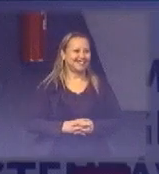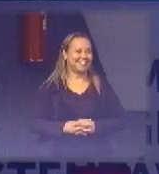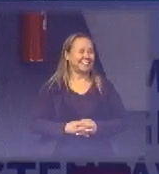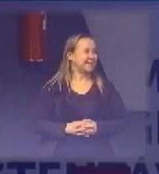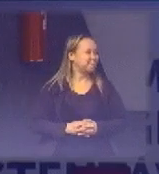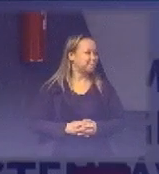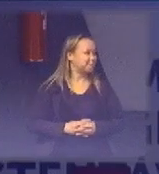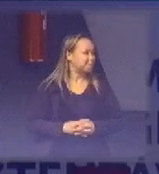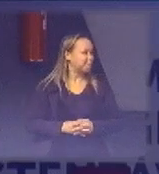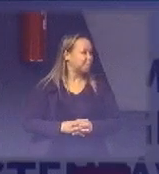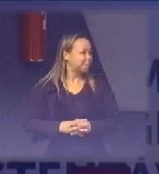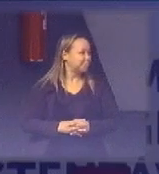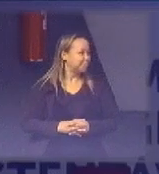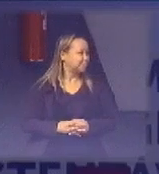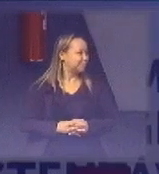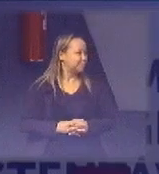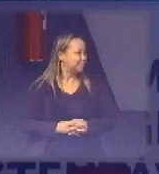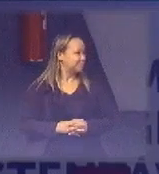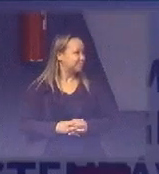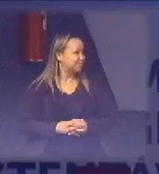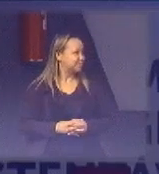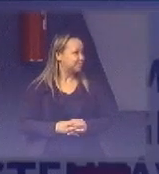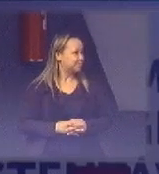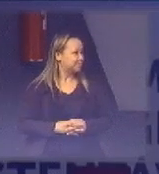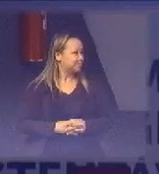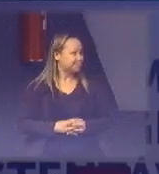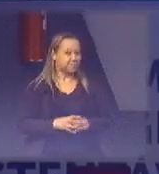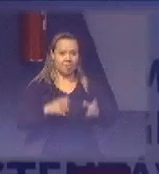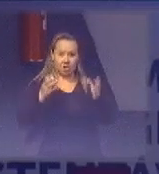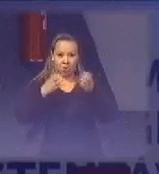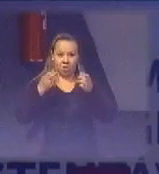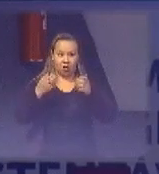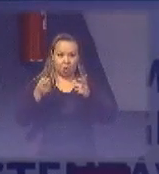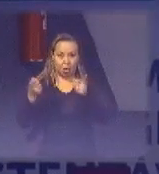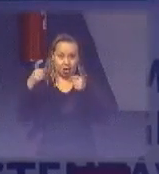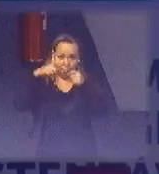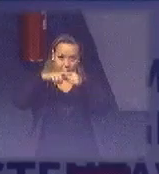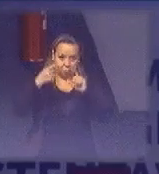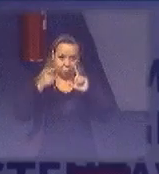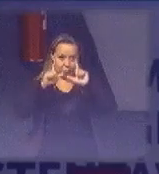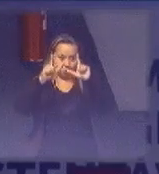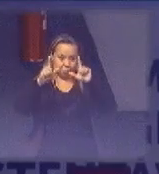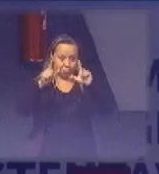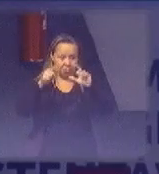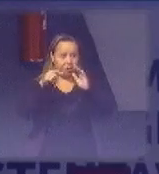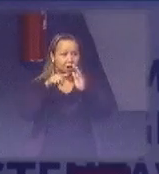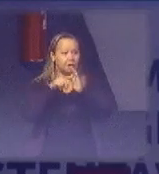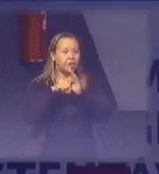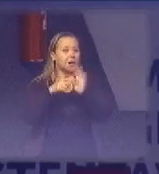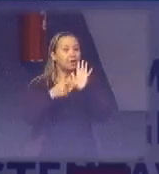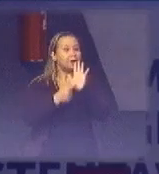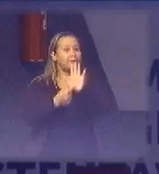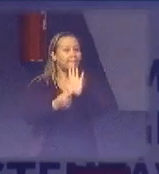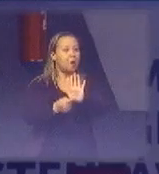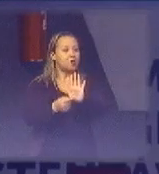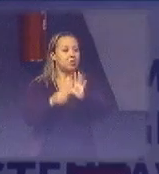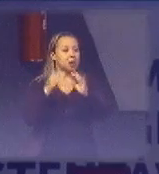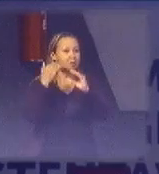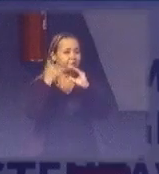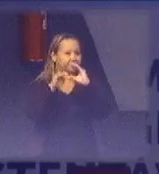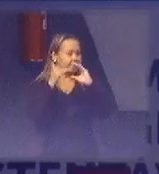Enquanto isso, volta para o slide anterior que mostra o e-mail. Não. Adianta um pouco.